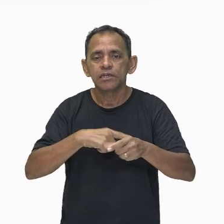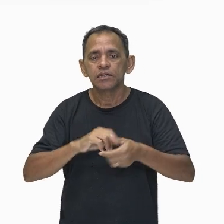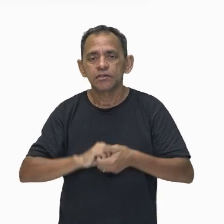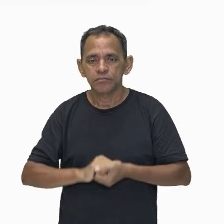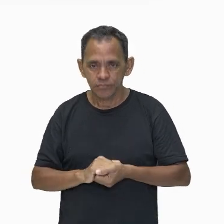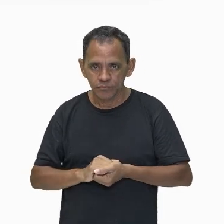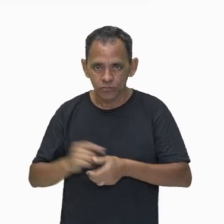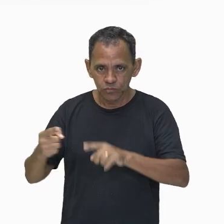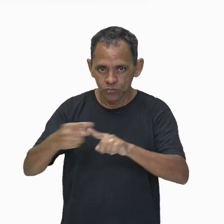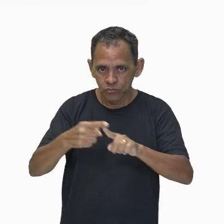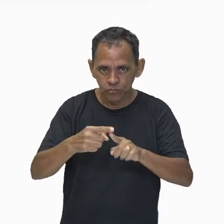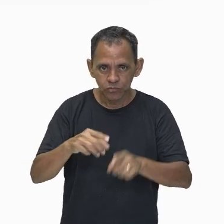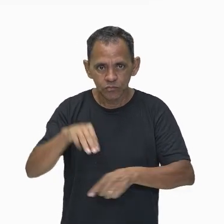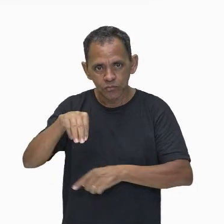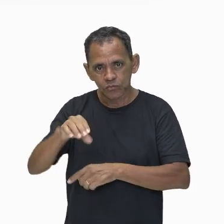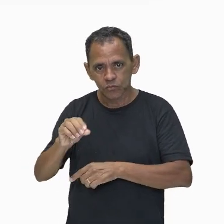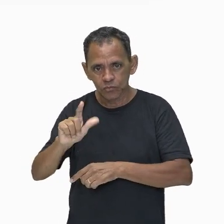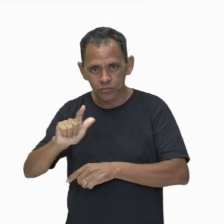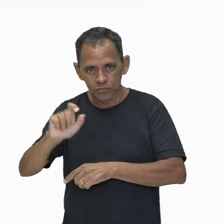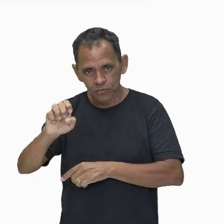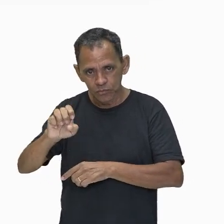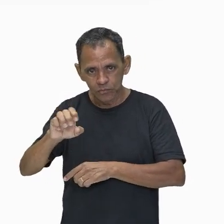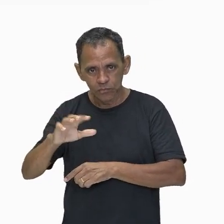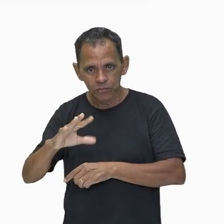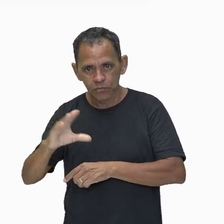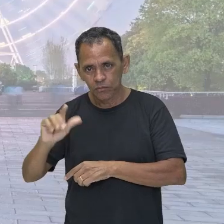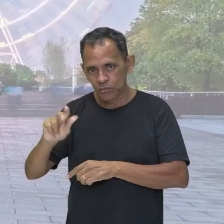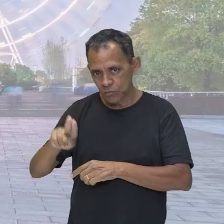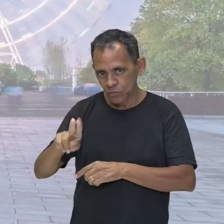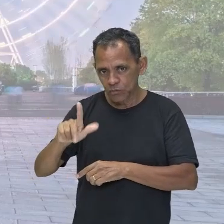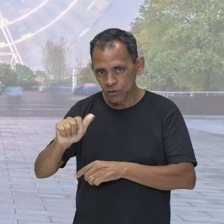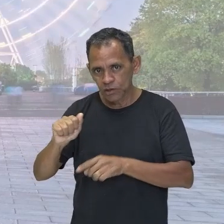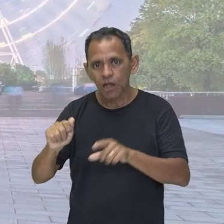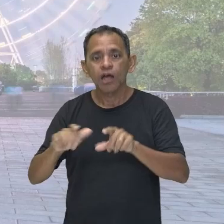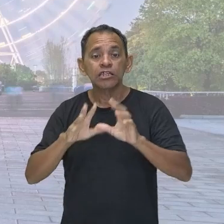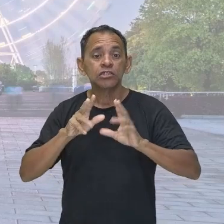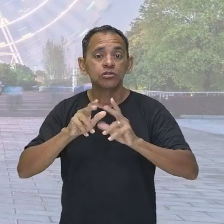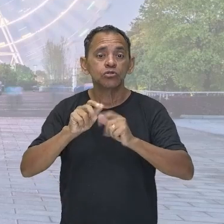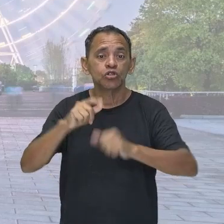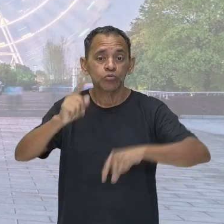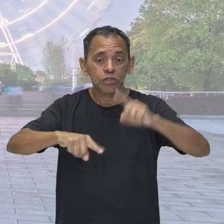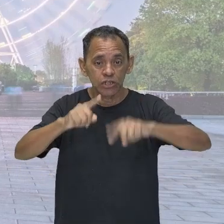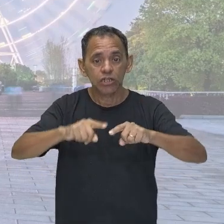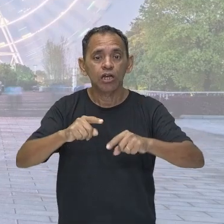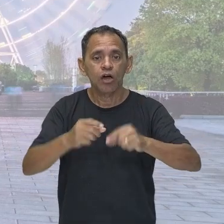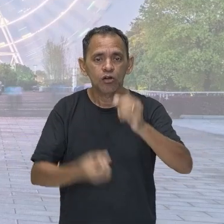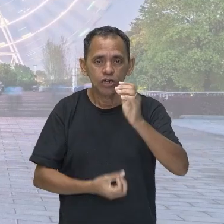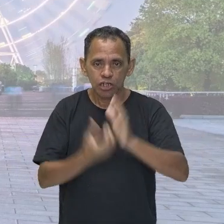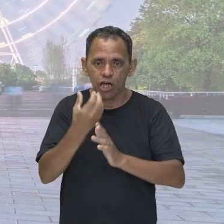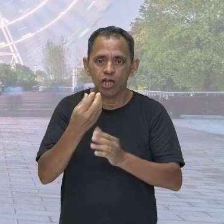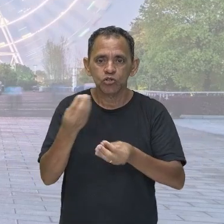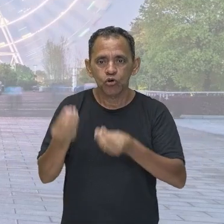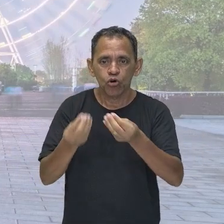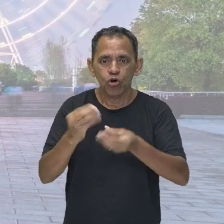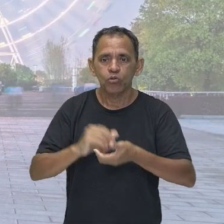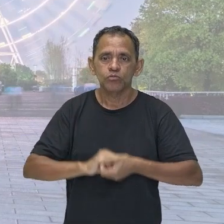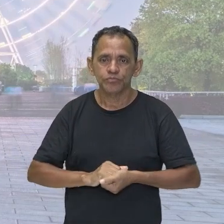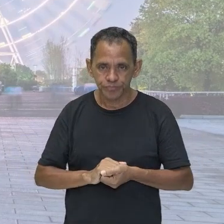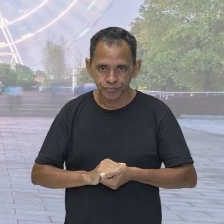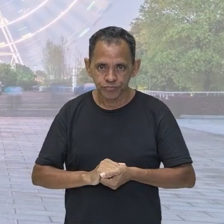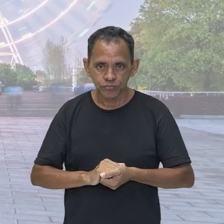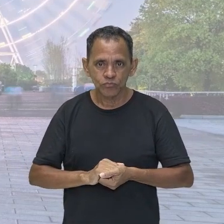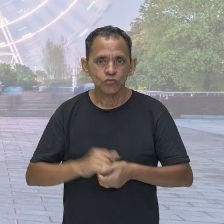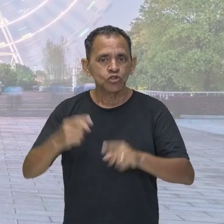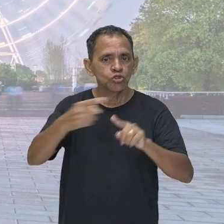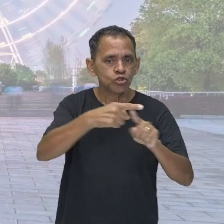térmica. Então, sempre, todo, todo e todo corpo é formado por molécula, a molécula é formada por átomo, e esses